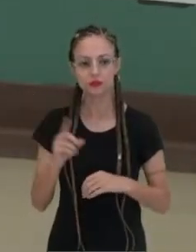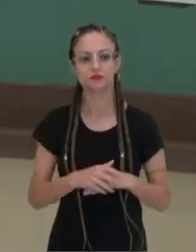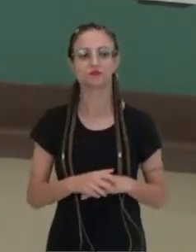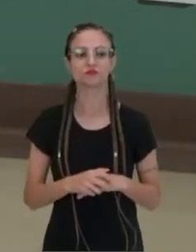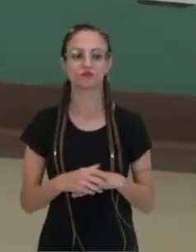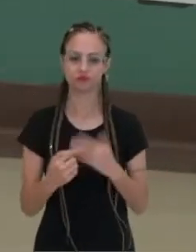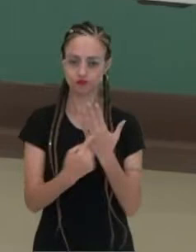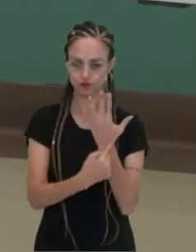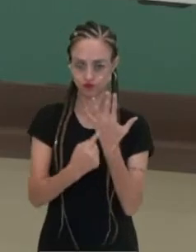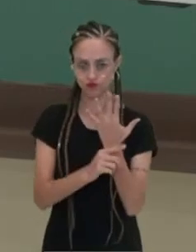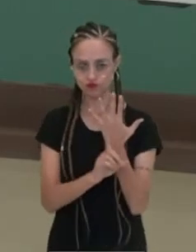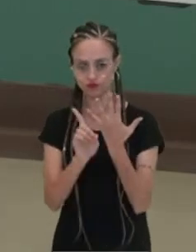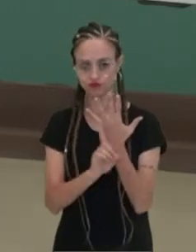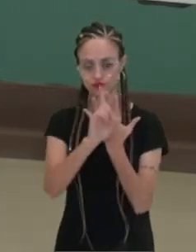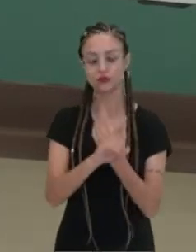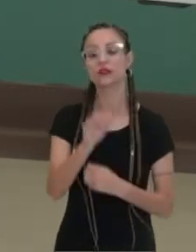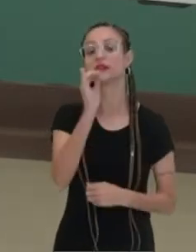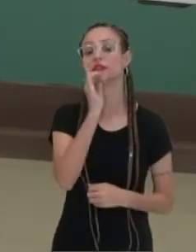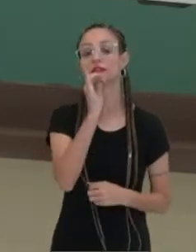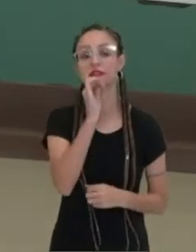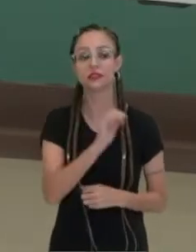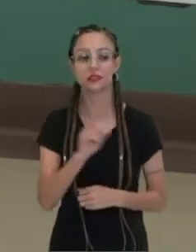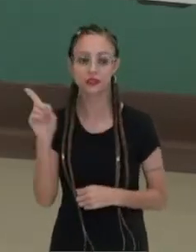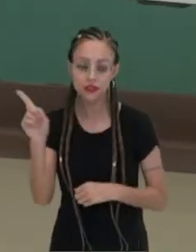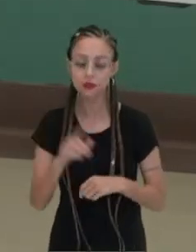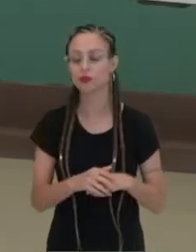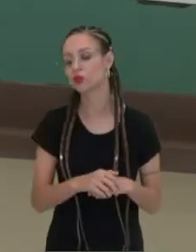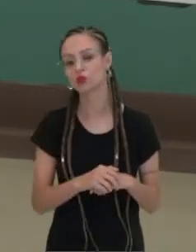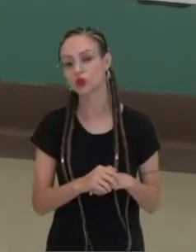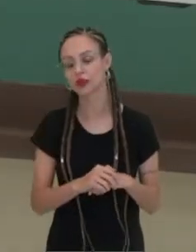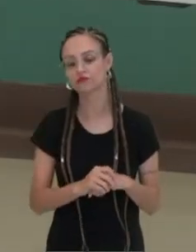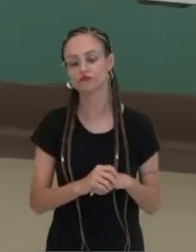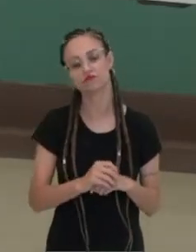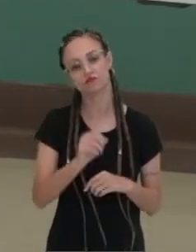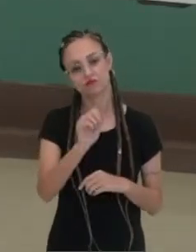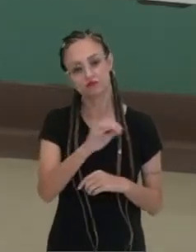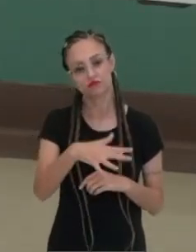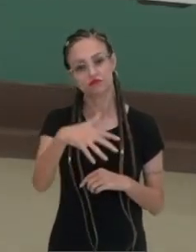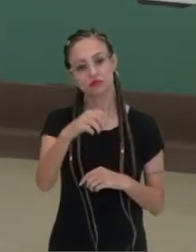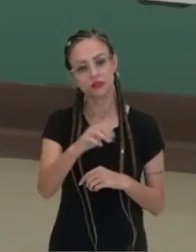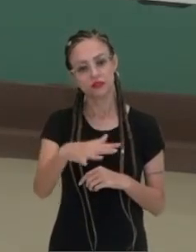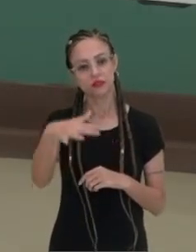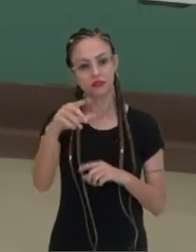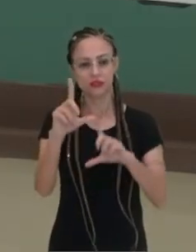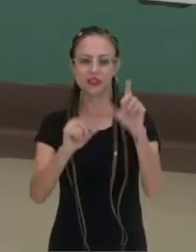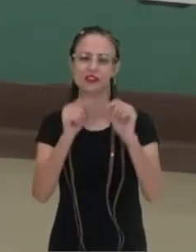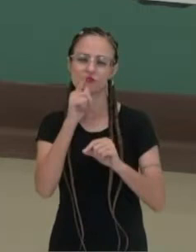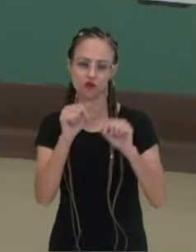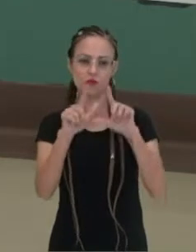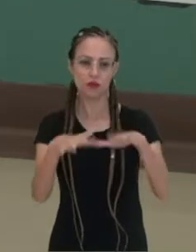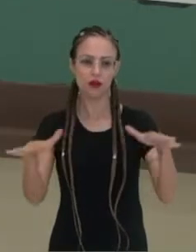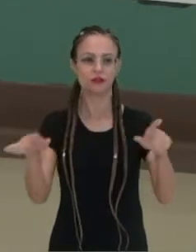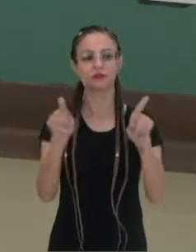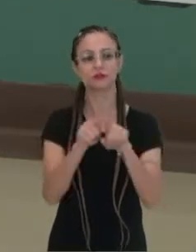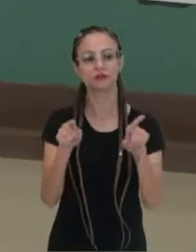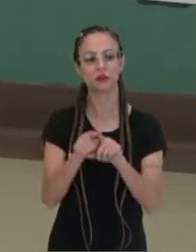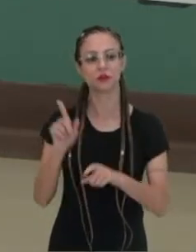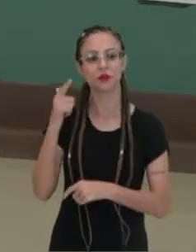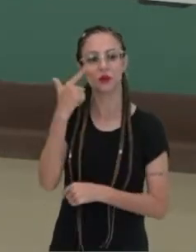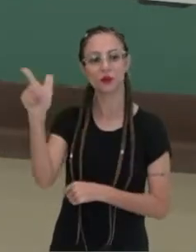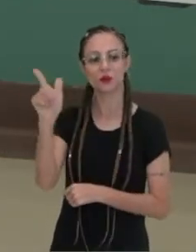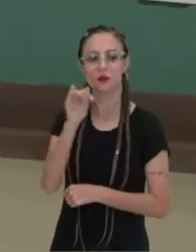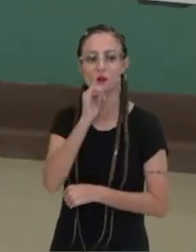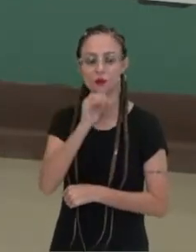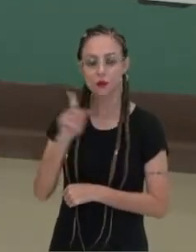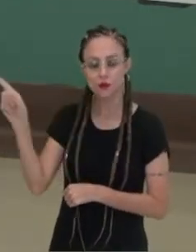deste anel central. Exemplo destes animais animais aqui do asteroide são as estrelas do mar. Depois nós temos aqui um outro